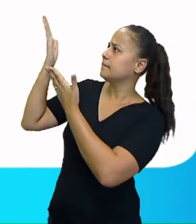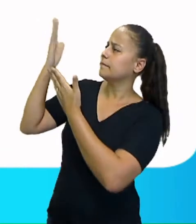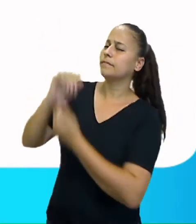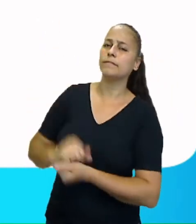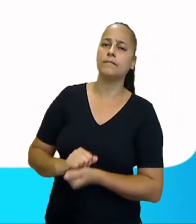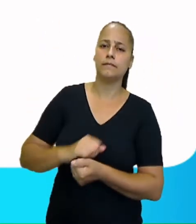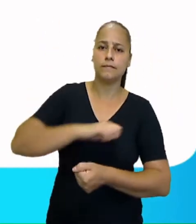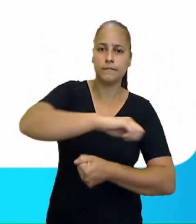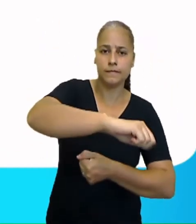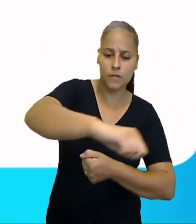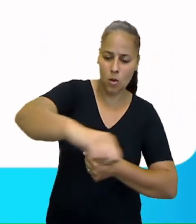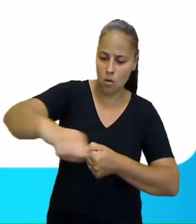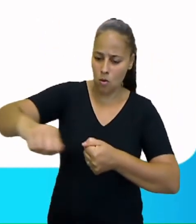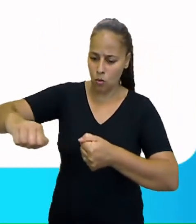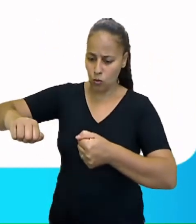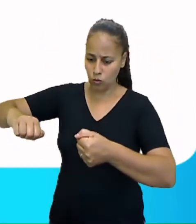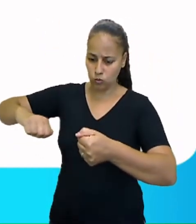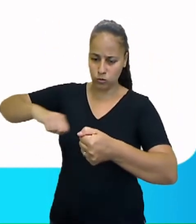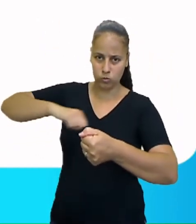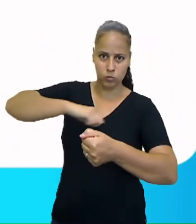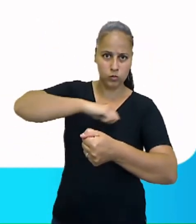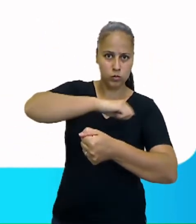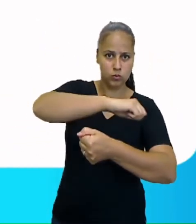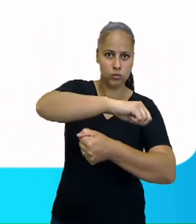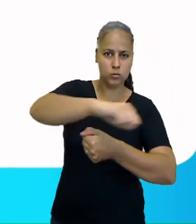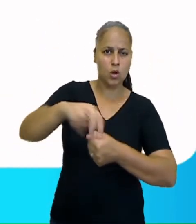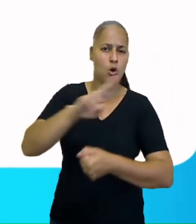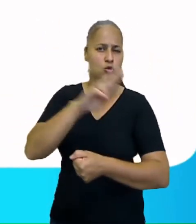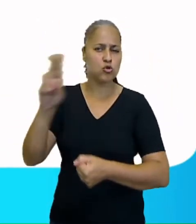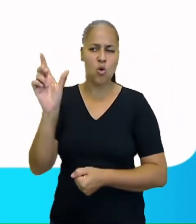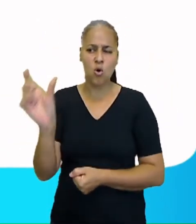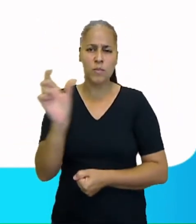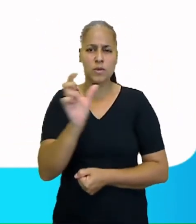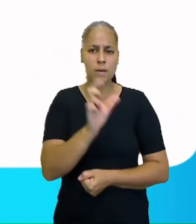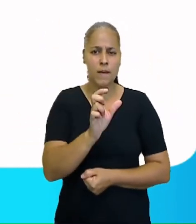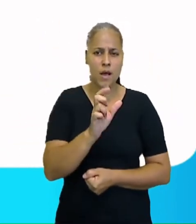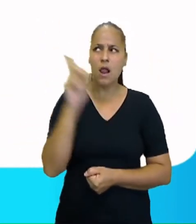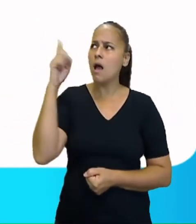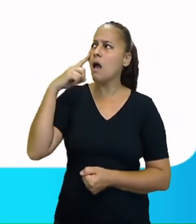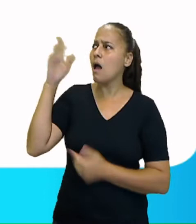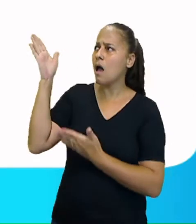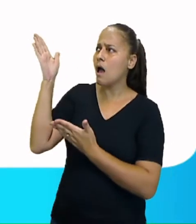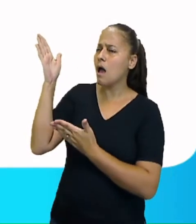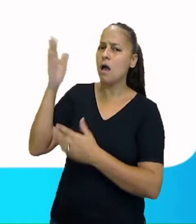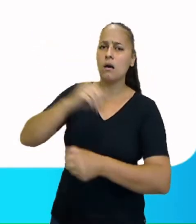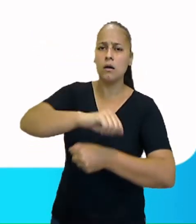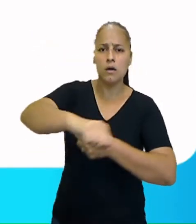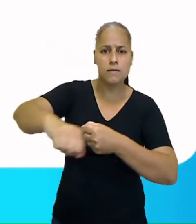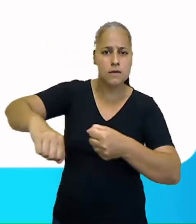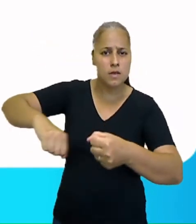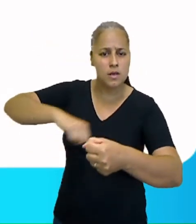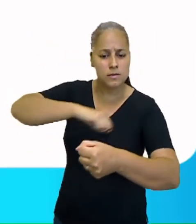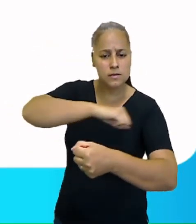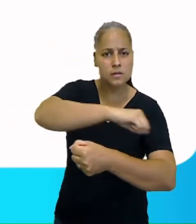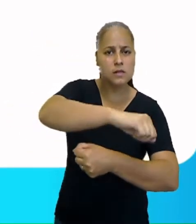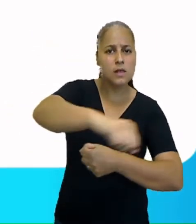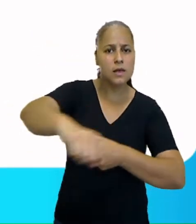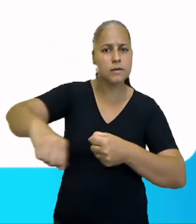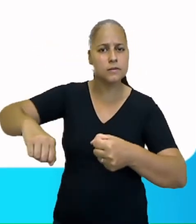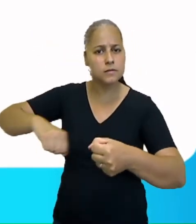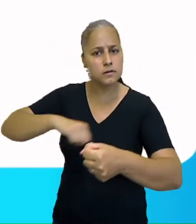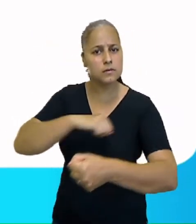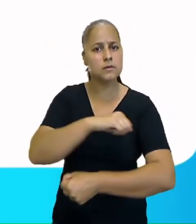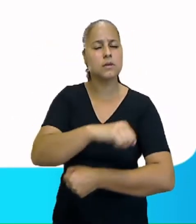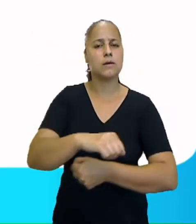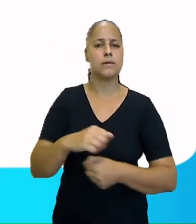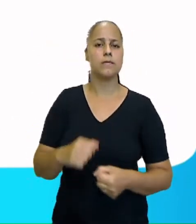translação. Como é que é o nome da palavra? Translação. Enquanto a